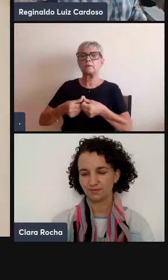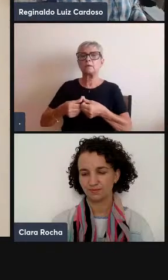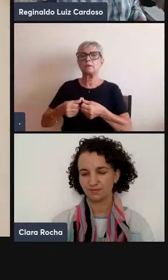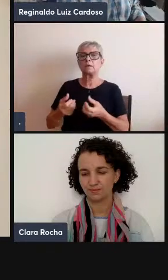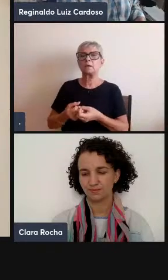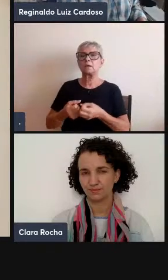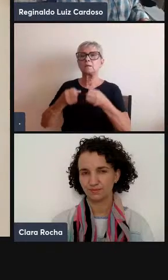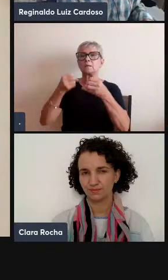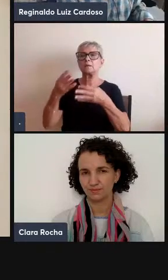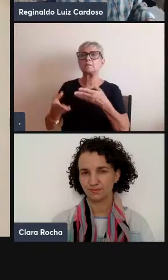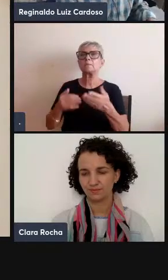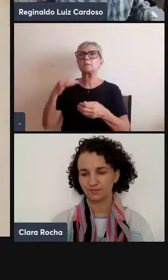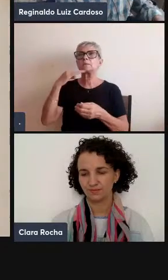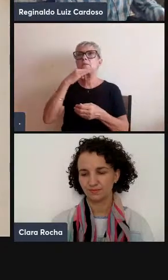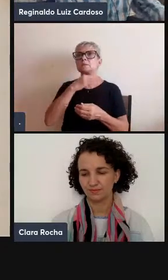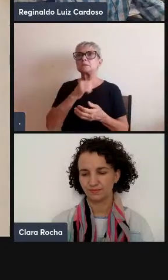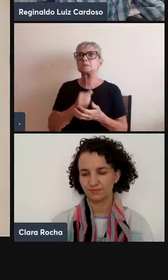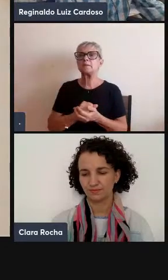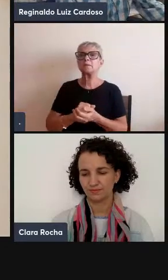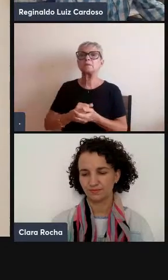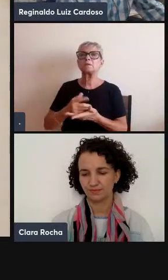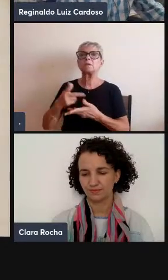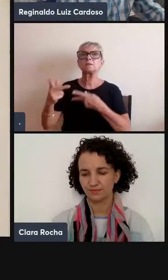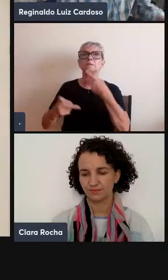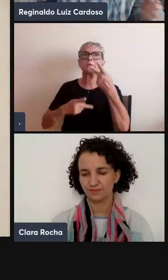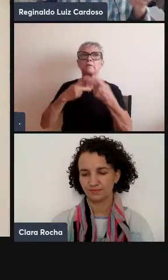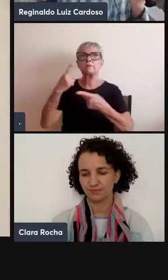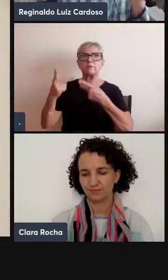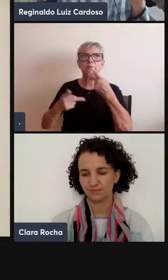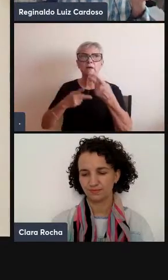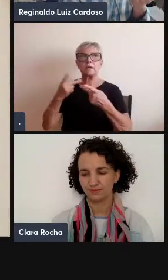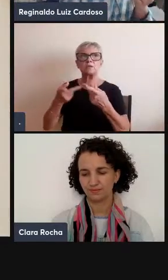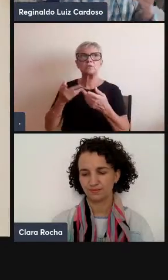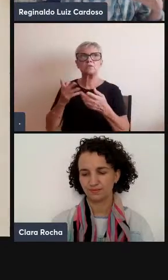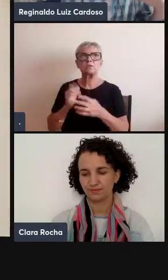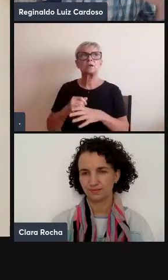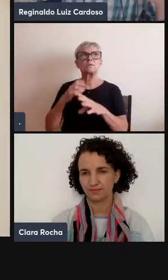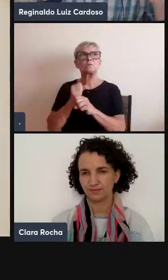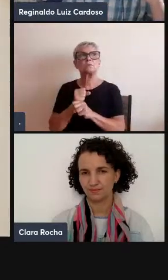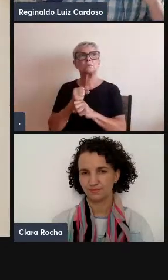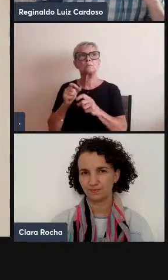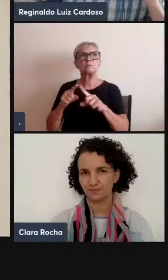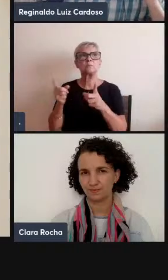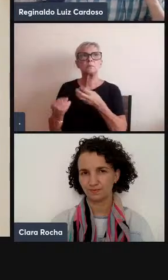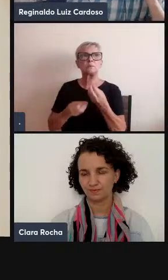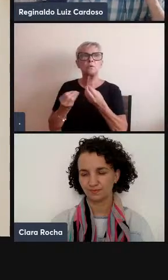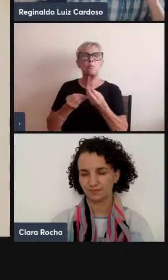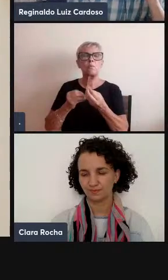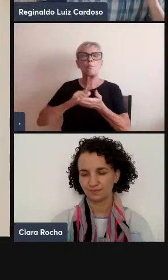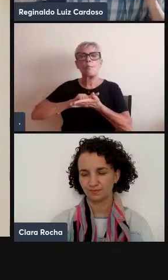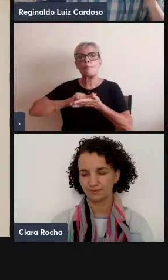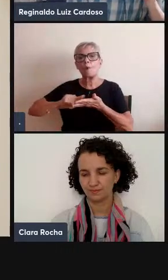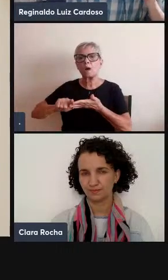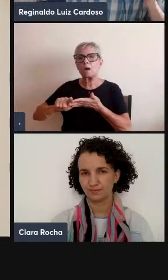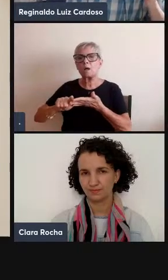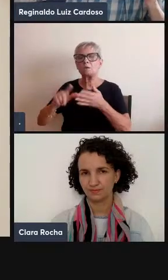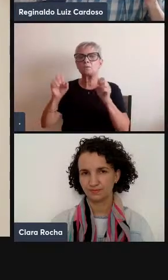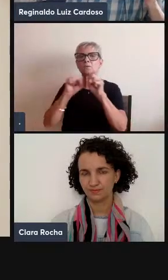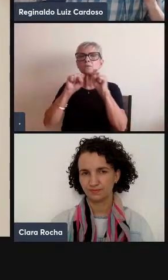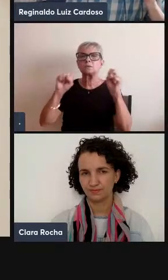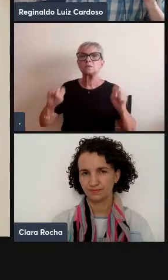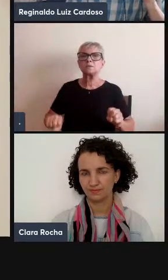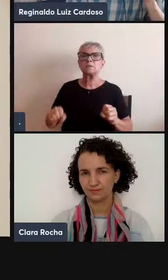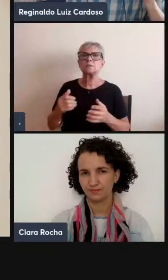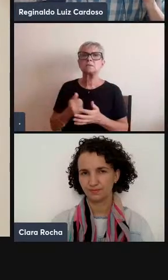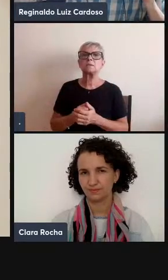percebe que esses discursos já estão sendo cooptados e de certa forma esvaziados por um sistema que é extremamente mercantil